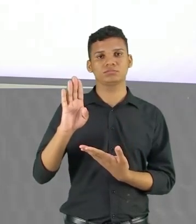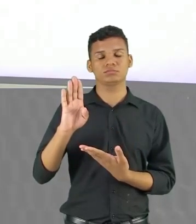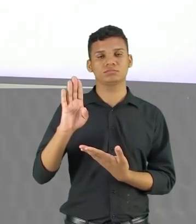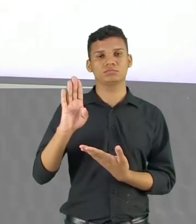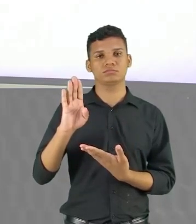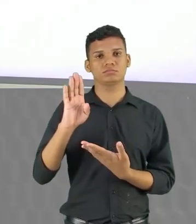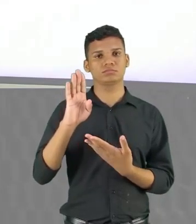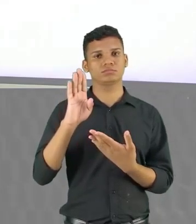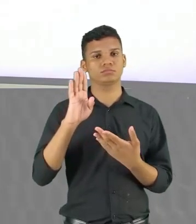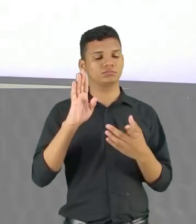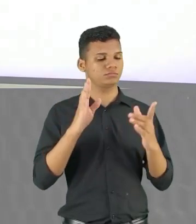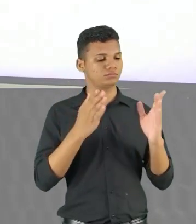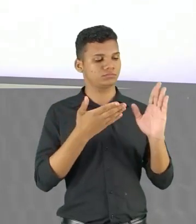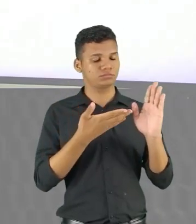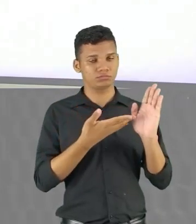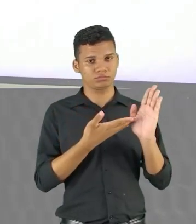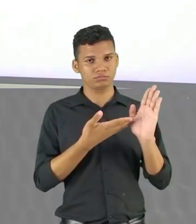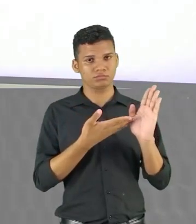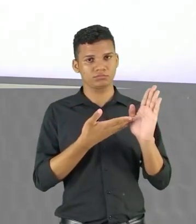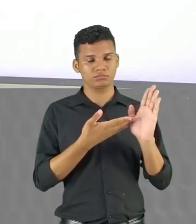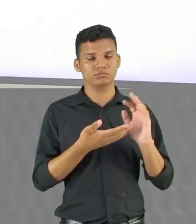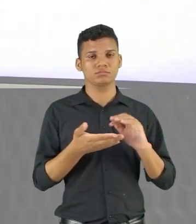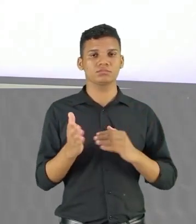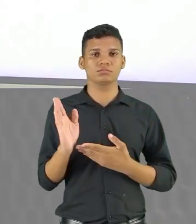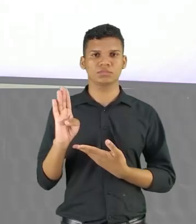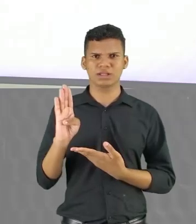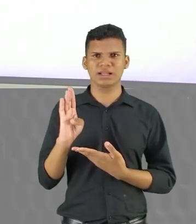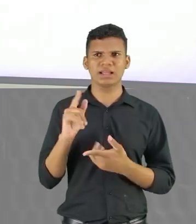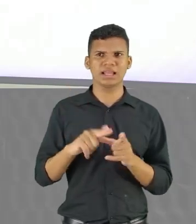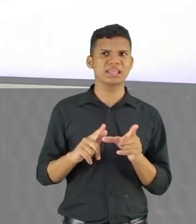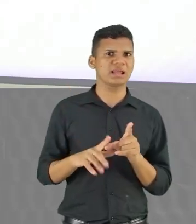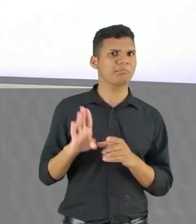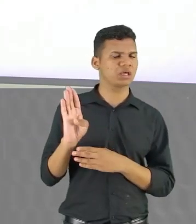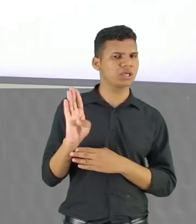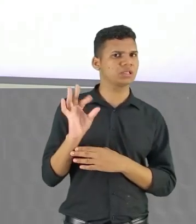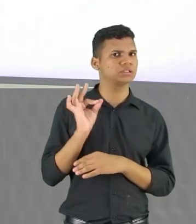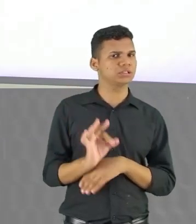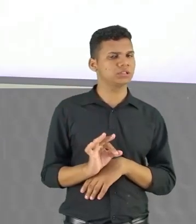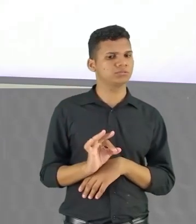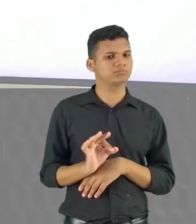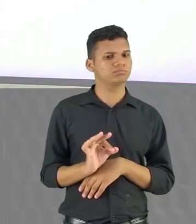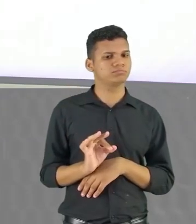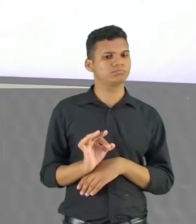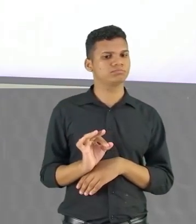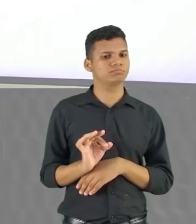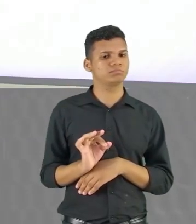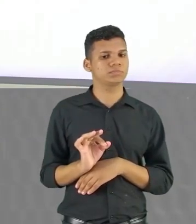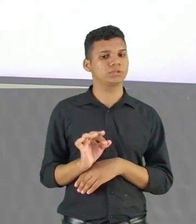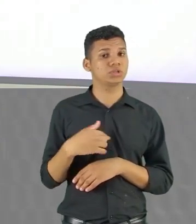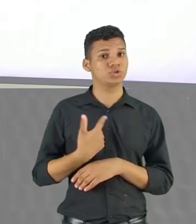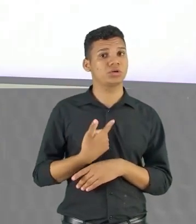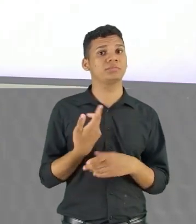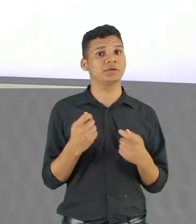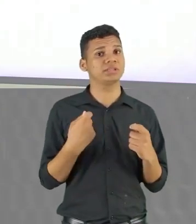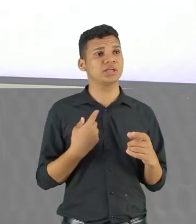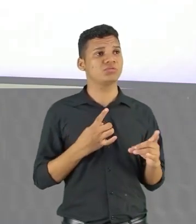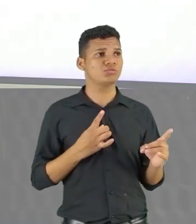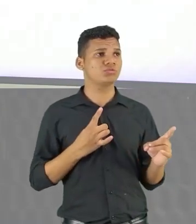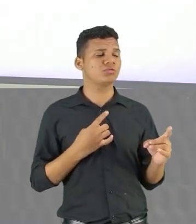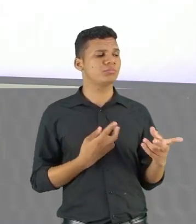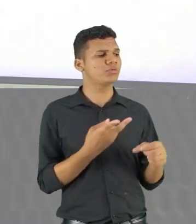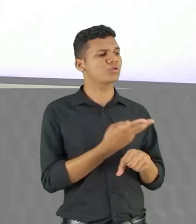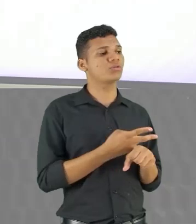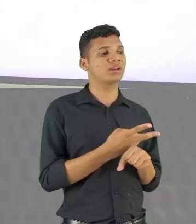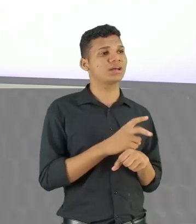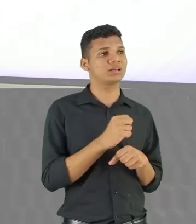Possibilidades Afetivas Do presente Será que é isso? É uma imprecisão? Aí a gente precisa Verificar as palavras